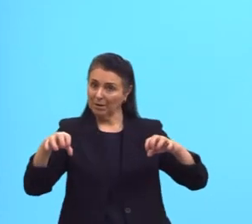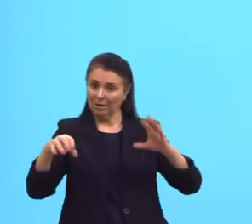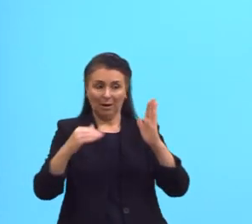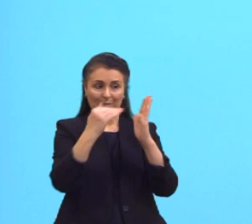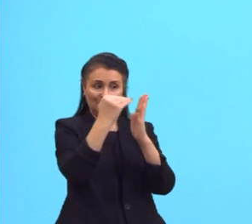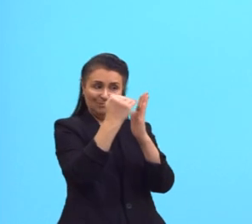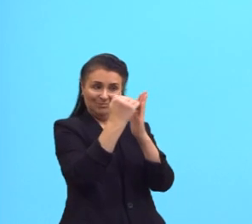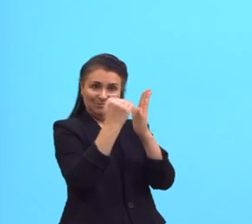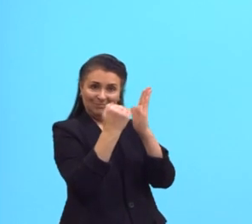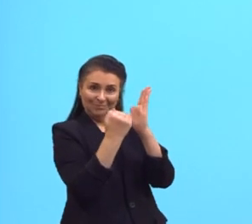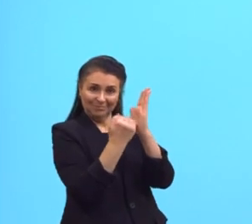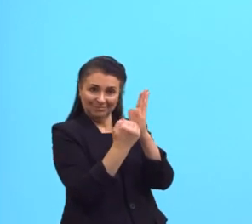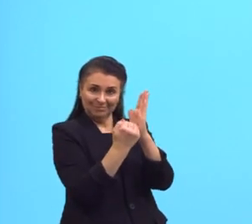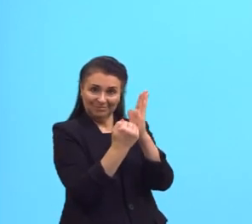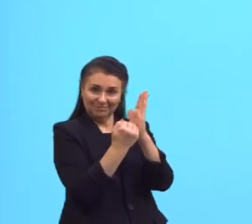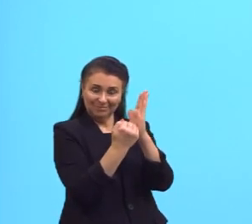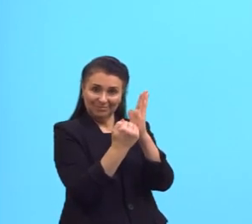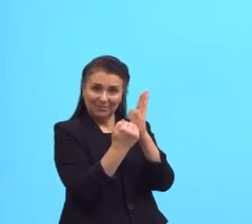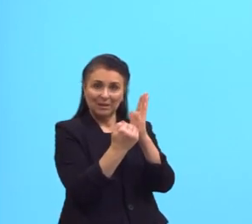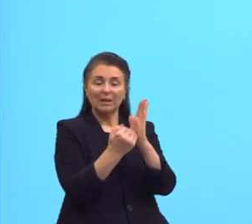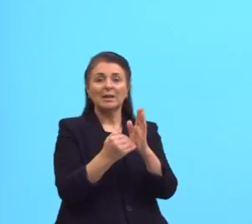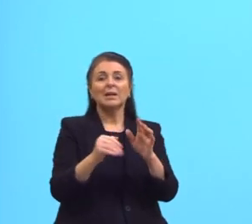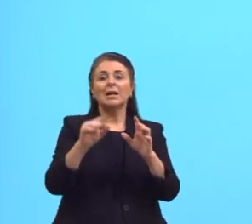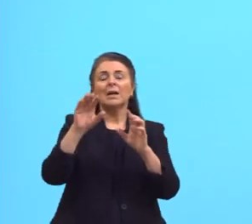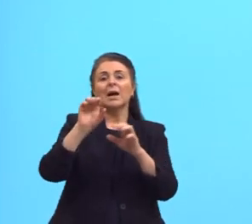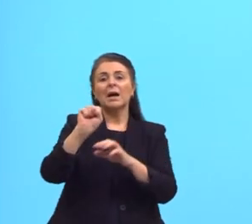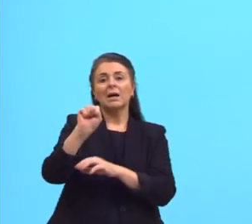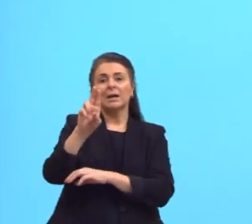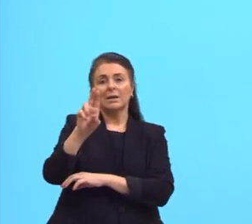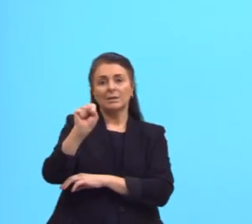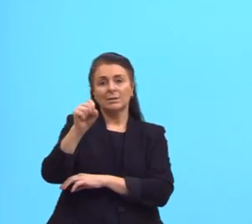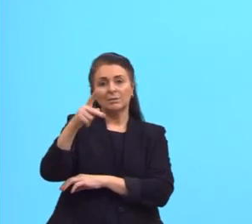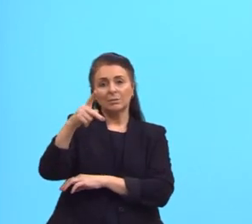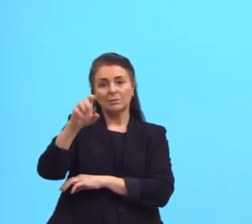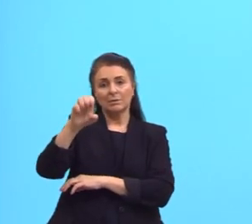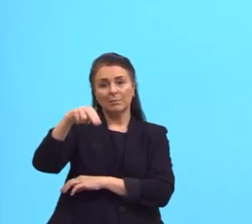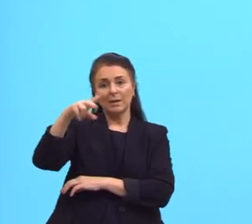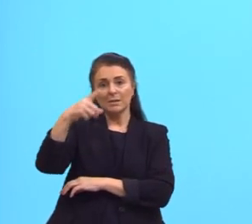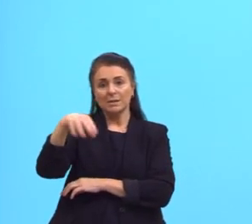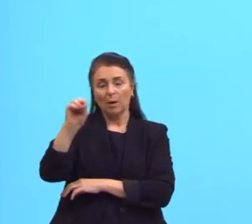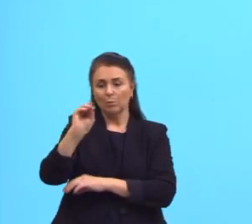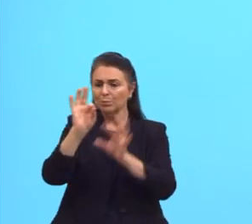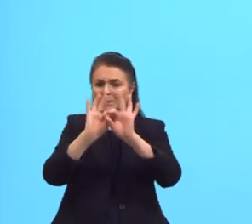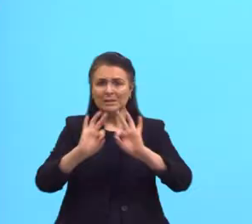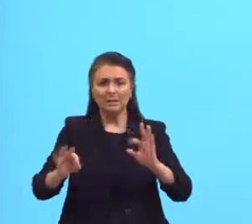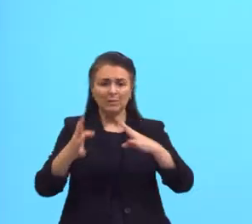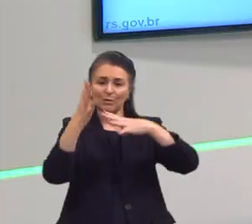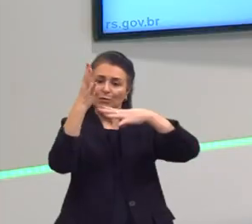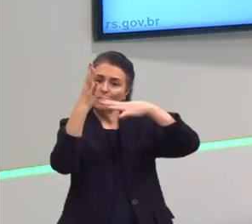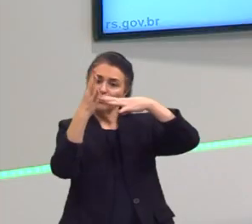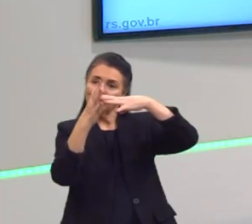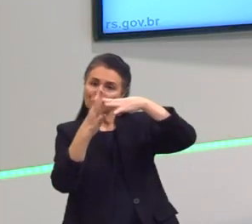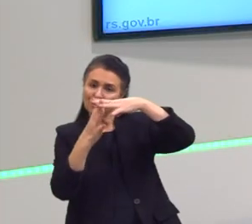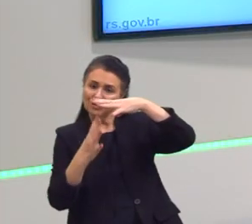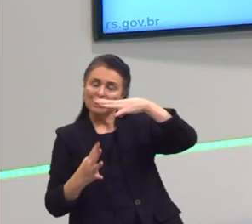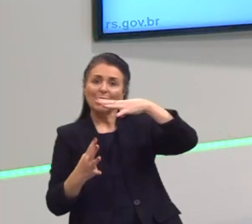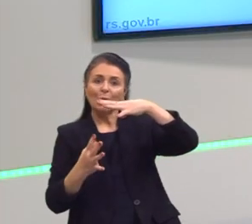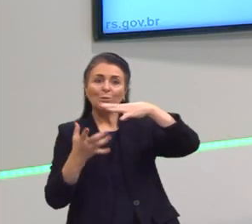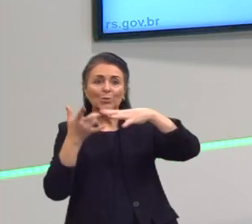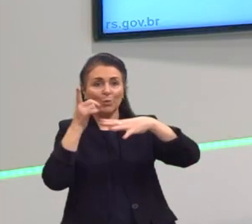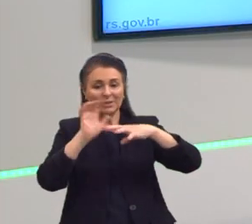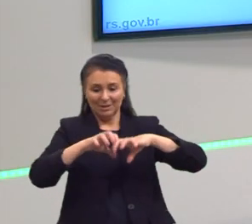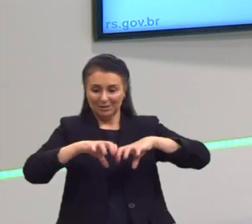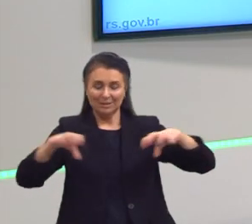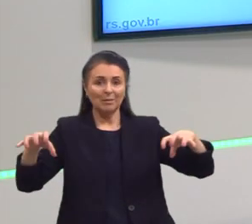separar através da filtração. E a suspensão, uma simples filtração, consigo separar as partículas ali,